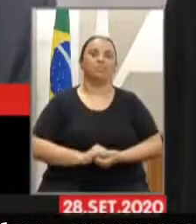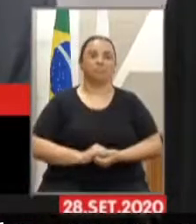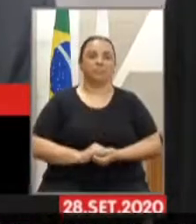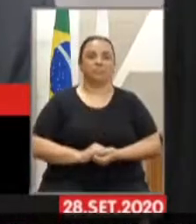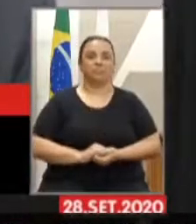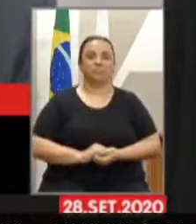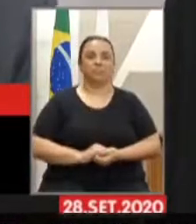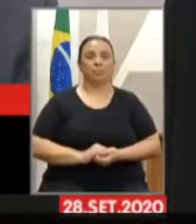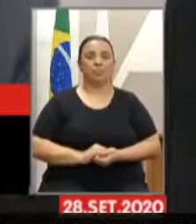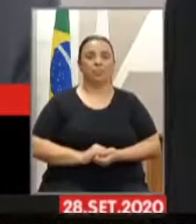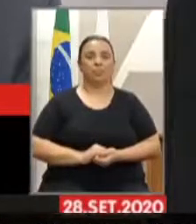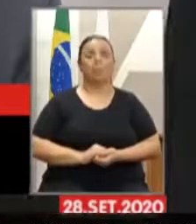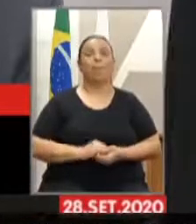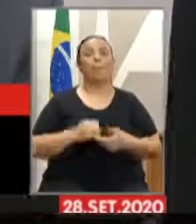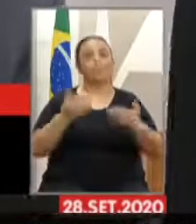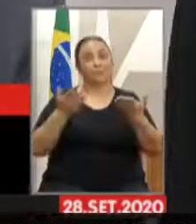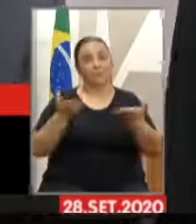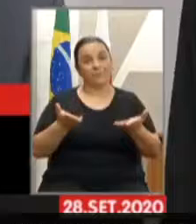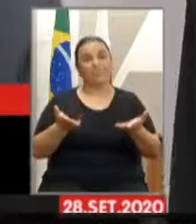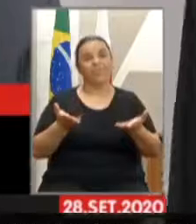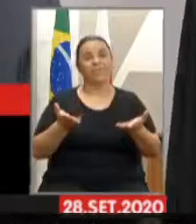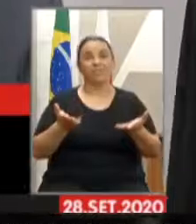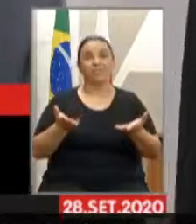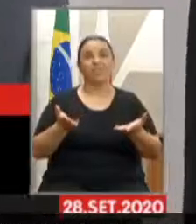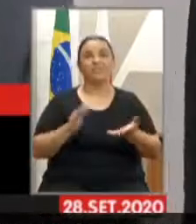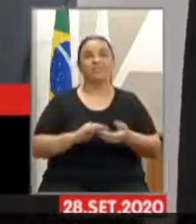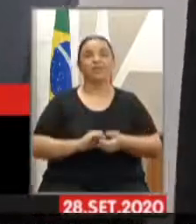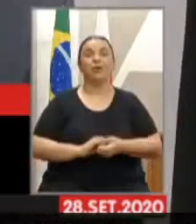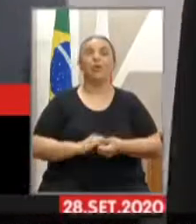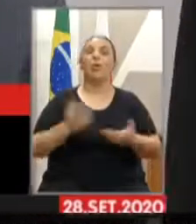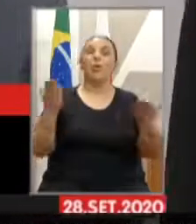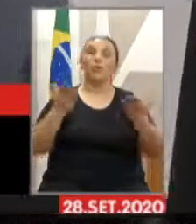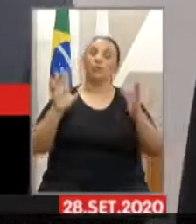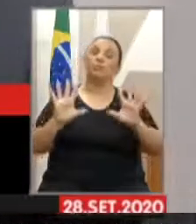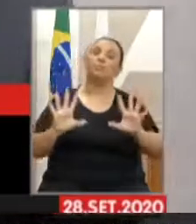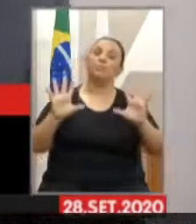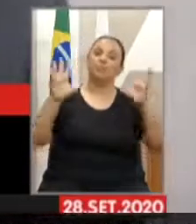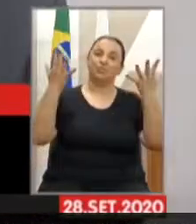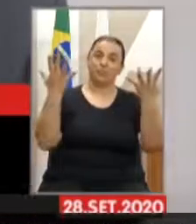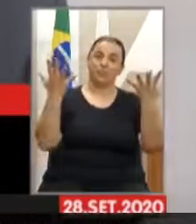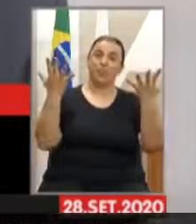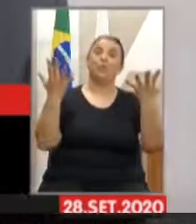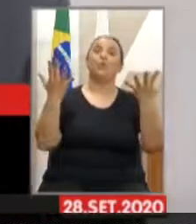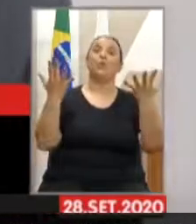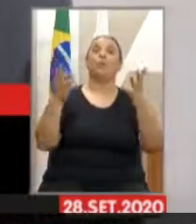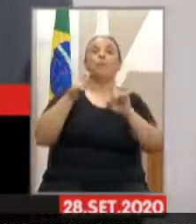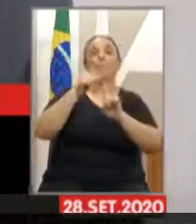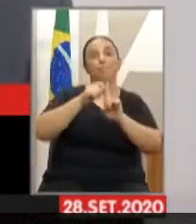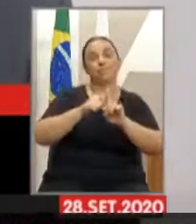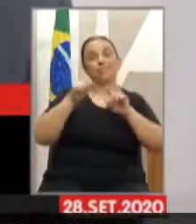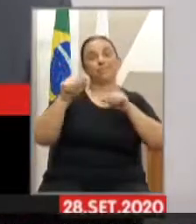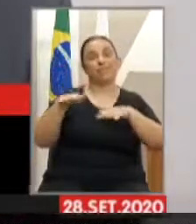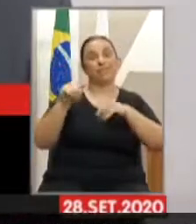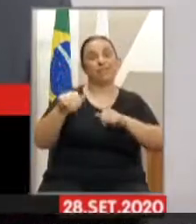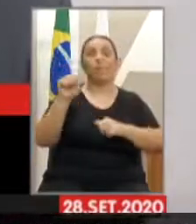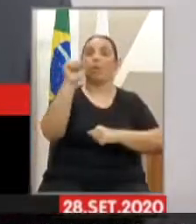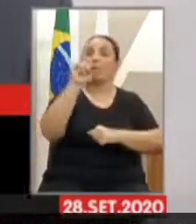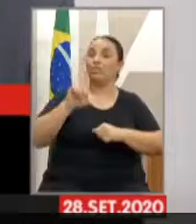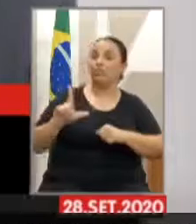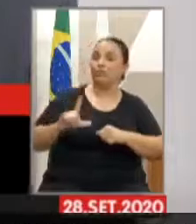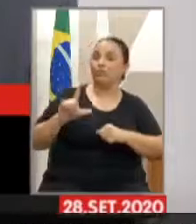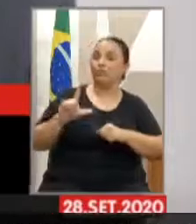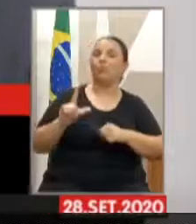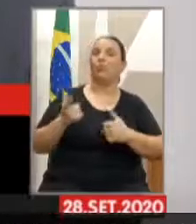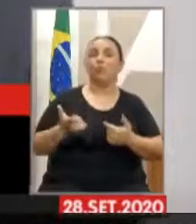Bom, gente, então é isso mesmo, sabe, hoje é uma comemoração do Setembro Azul, por várias fases, mas e aqui?